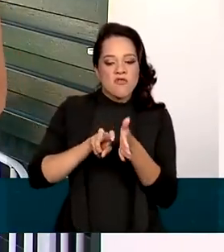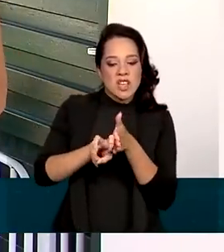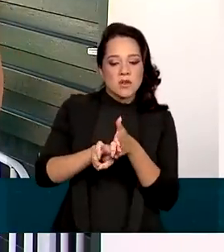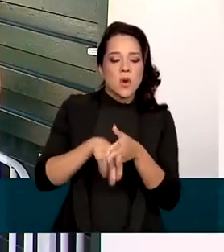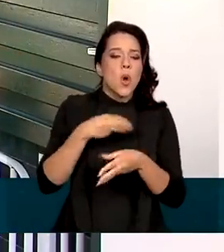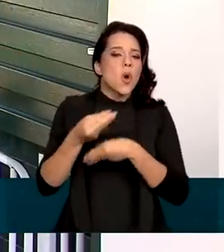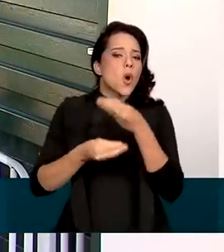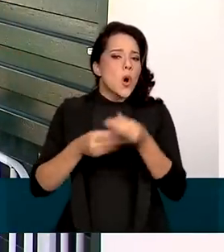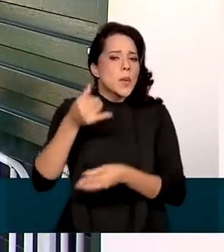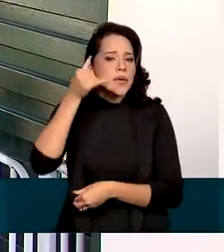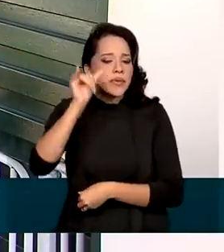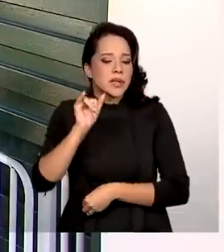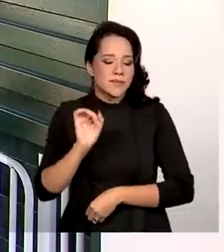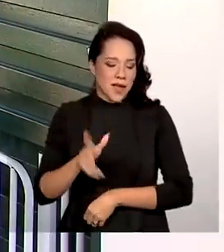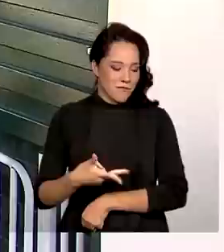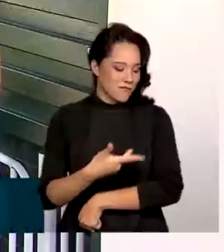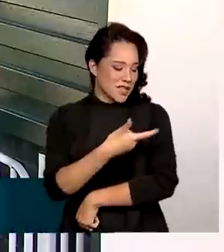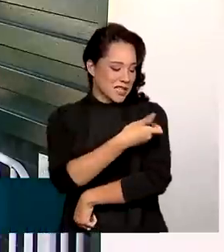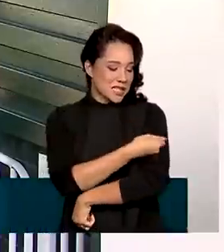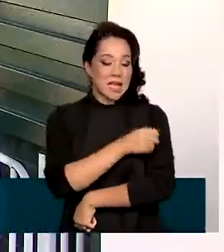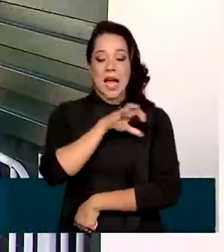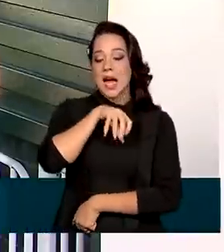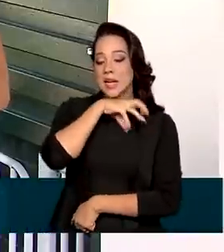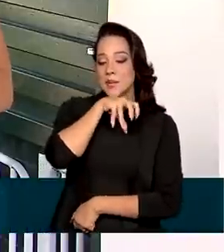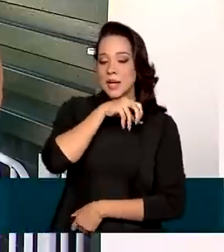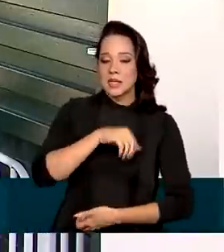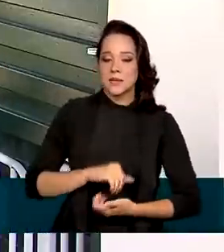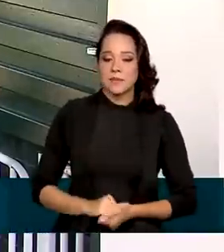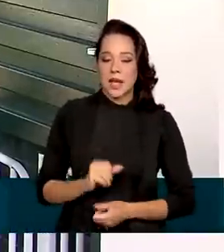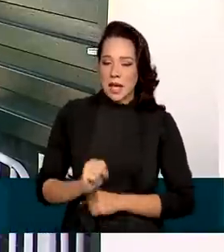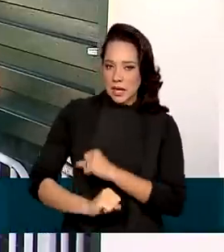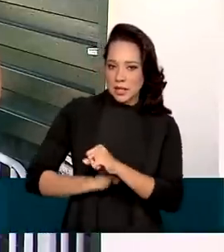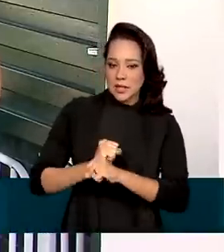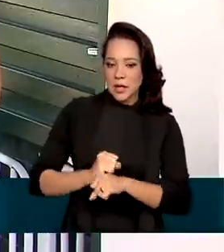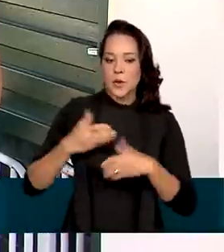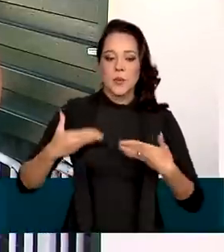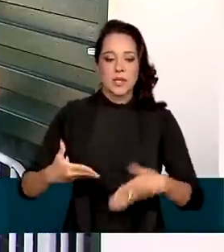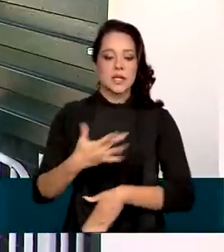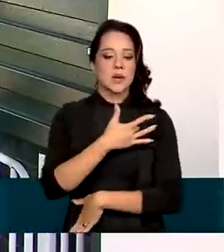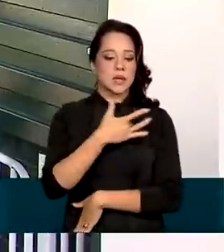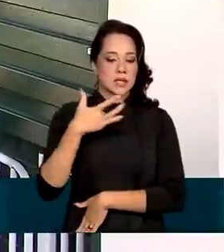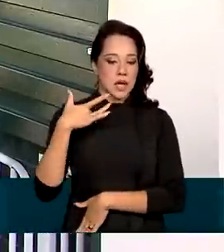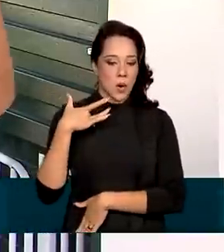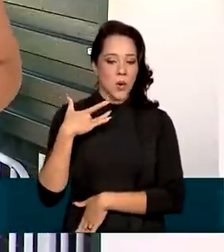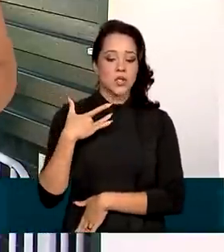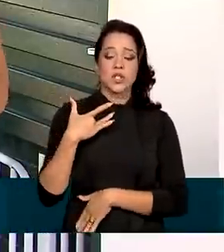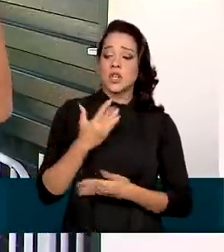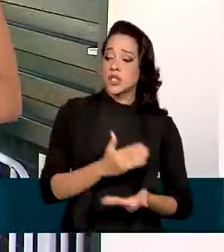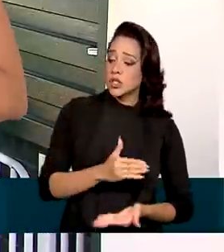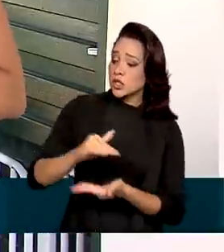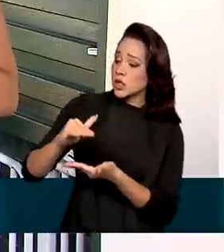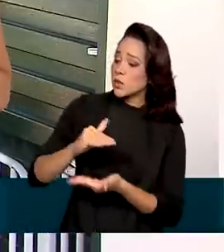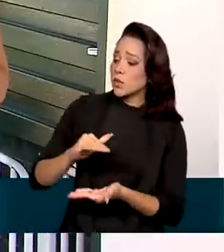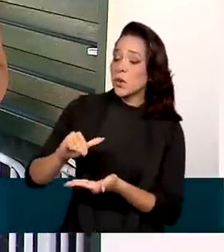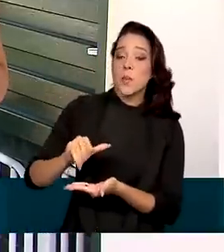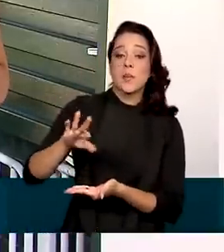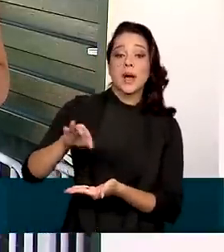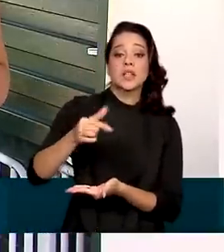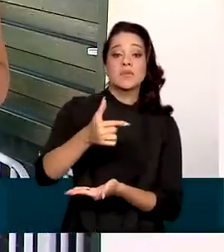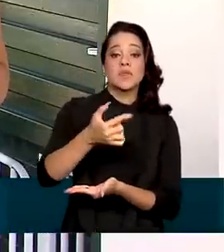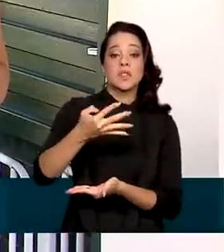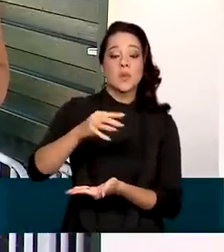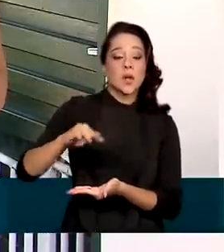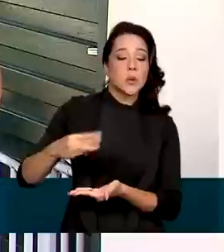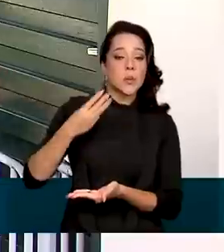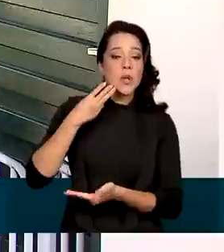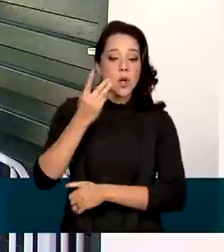enfrentamento é a vacinação dos animais. Esse ano, o Ministério da Saúde distribuiu mais de 24 milhões